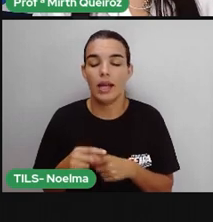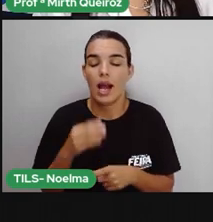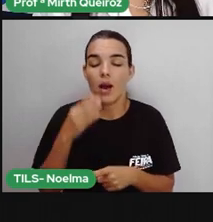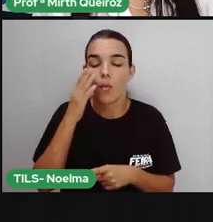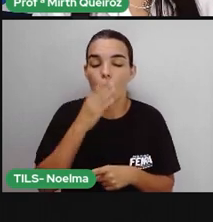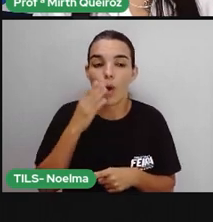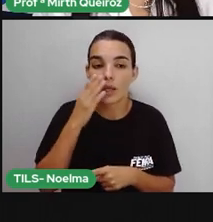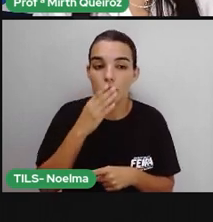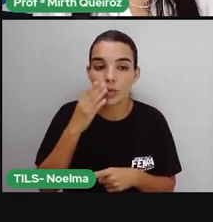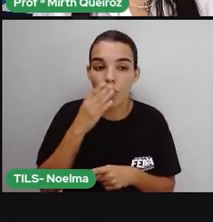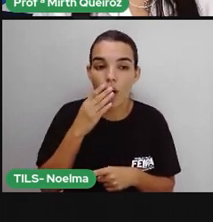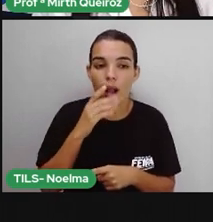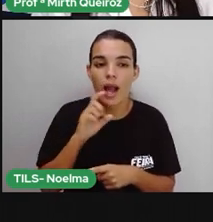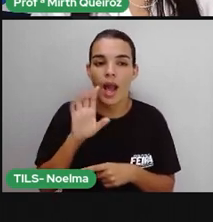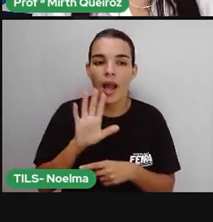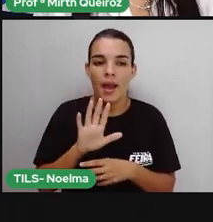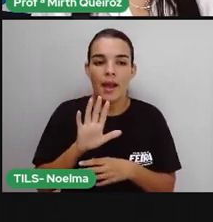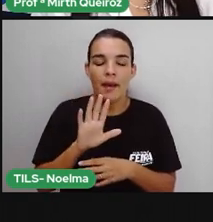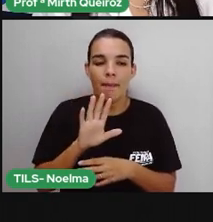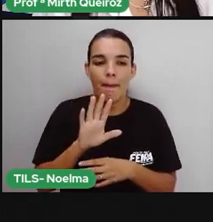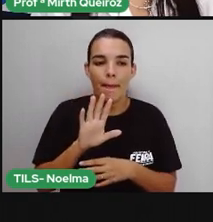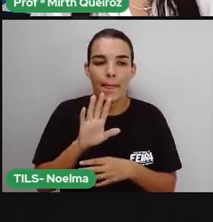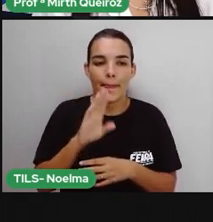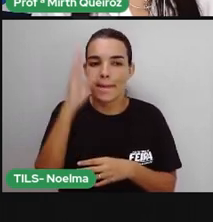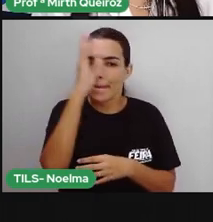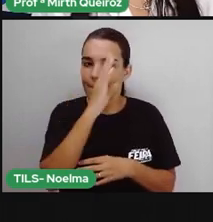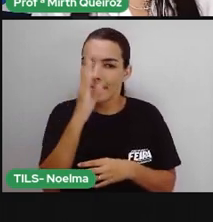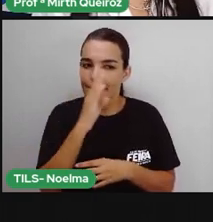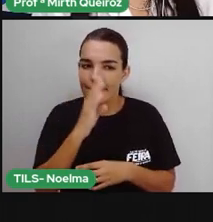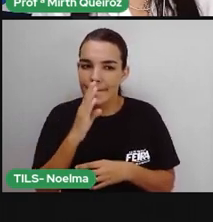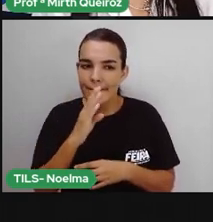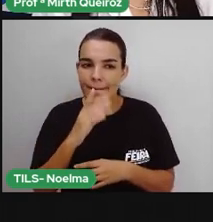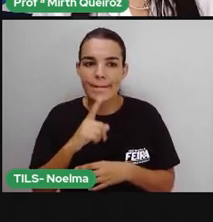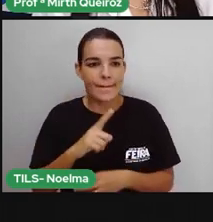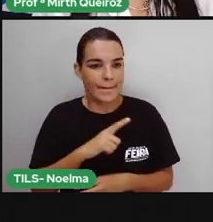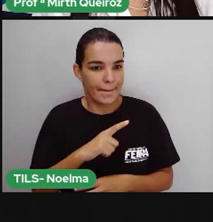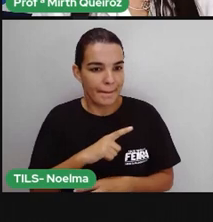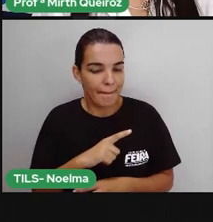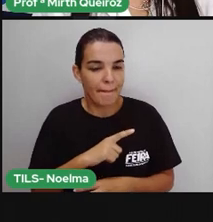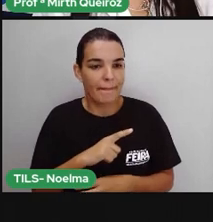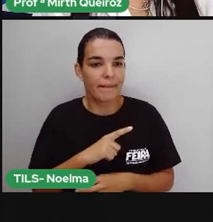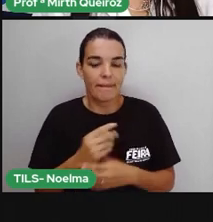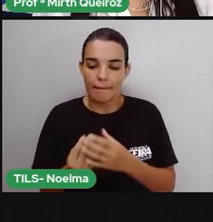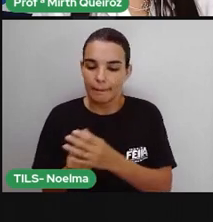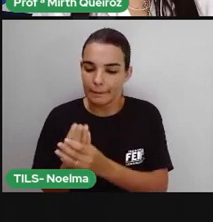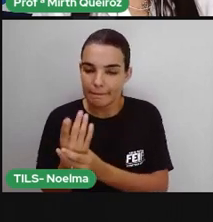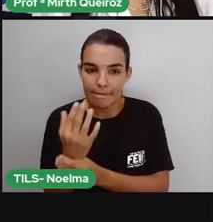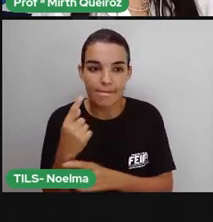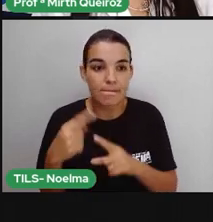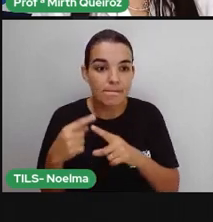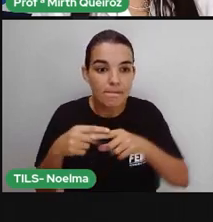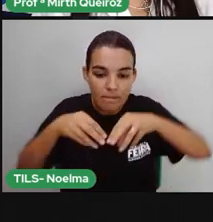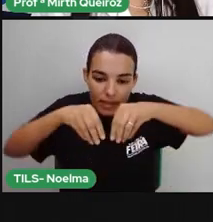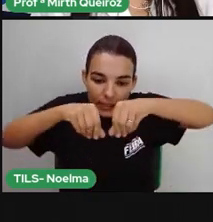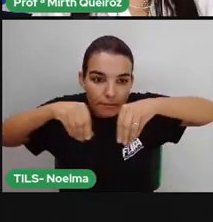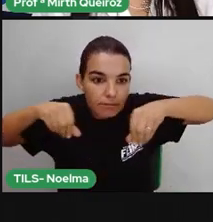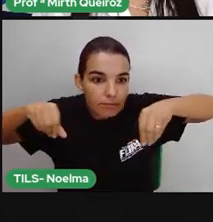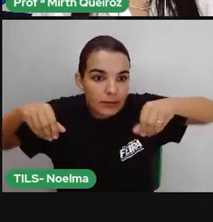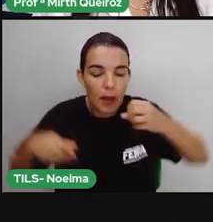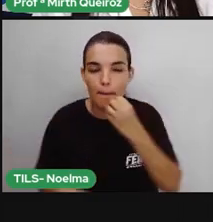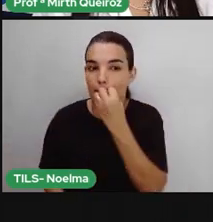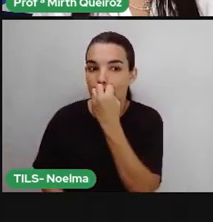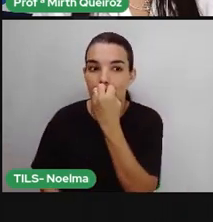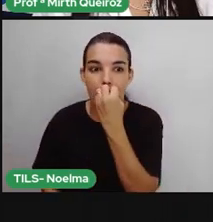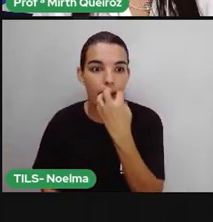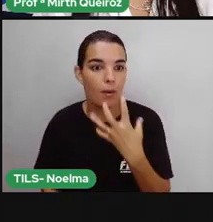o Brasil tinha condições para se plantar açúcar. terra era muito boa, né?